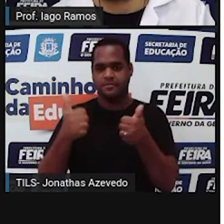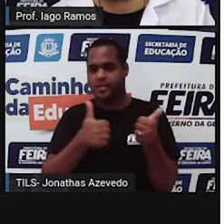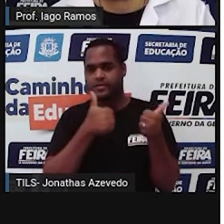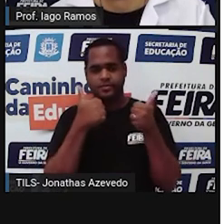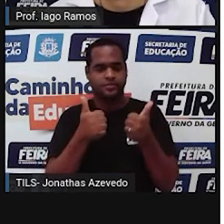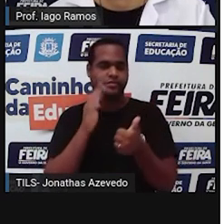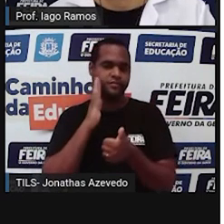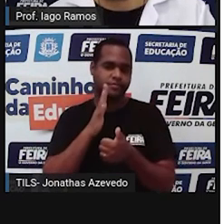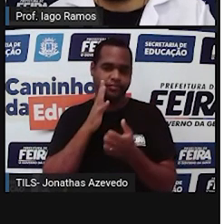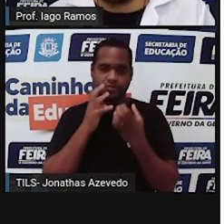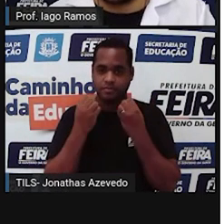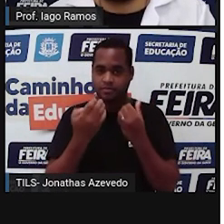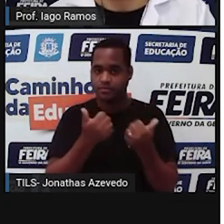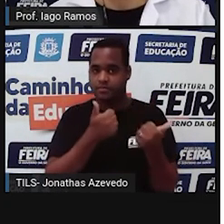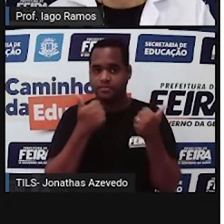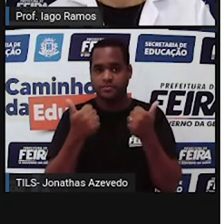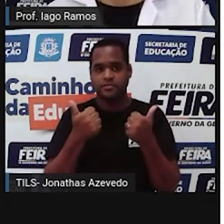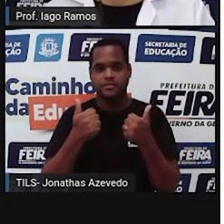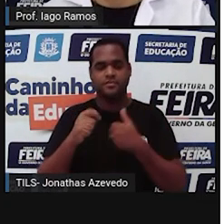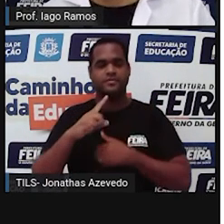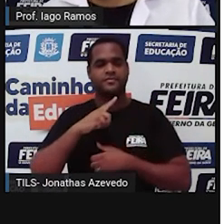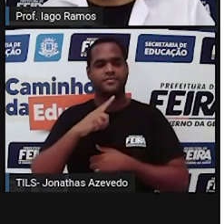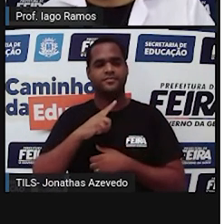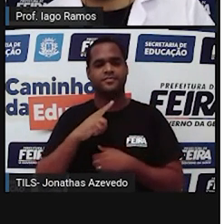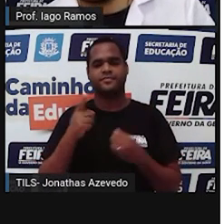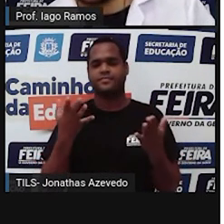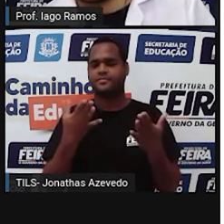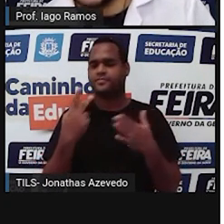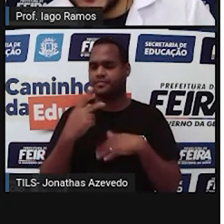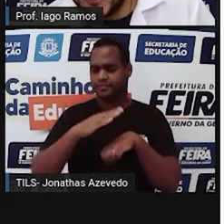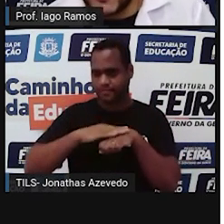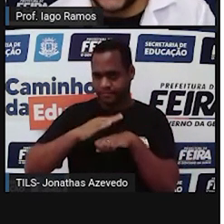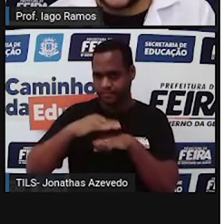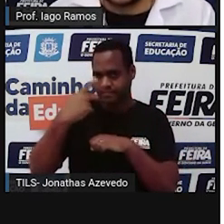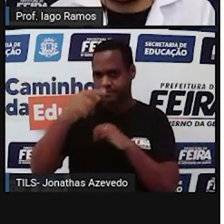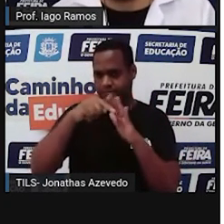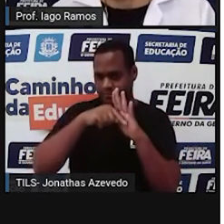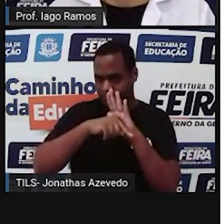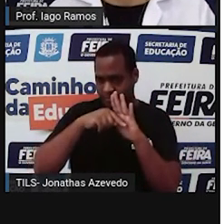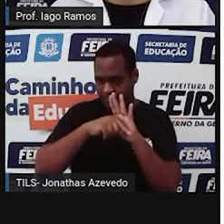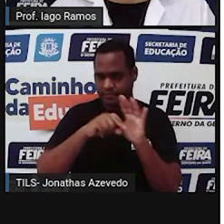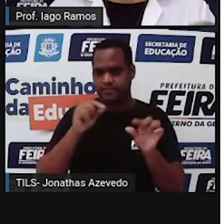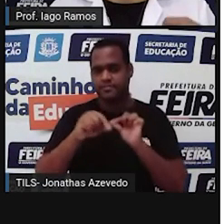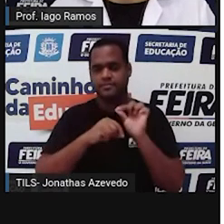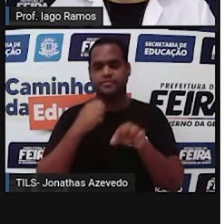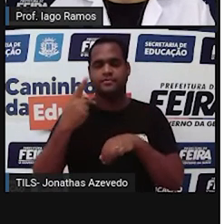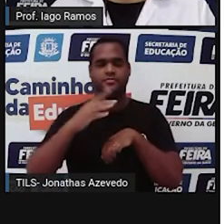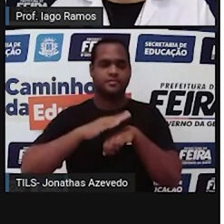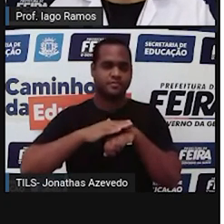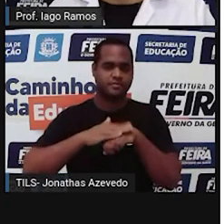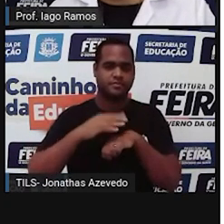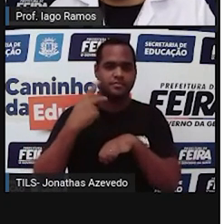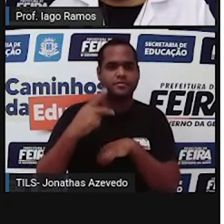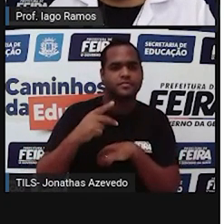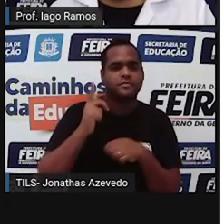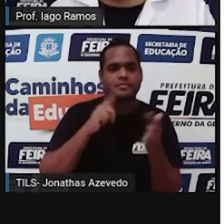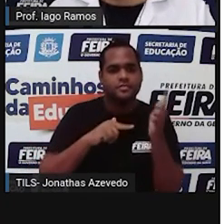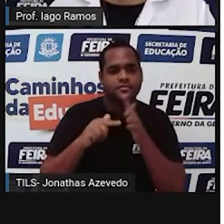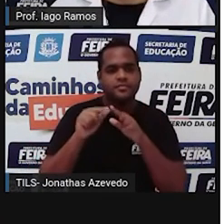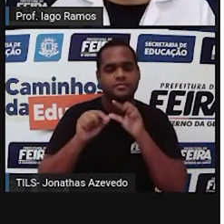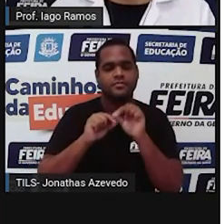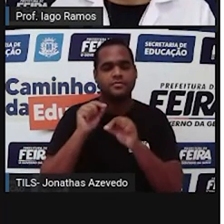Então, vamos agora, né? Fazer esse momento de avaliação. Você vai avaliar você mesmo.